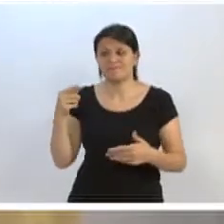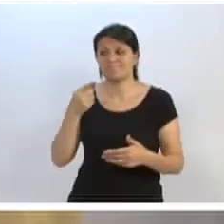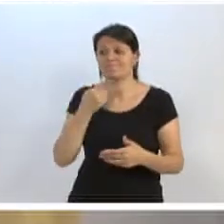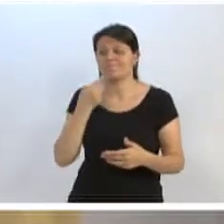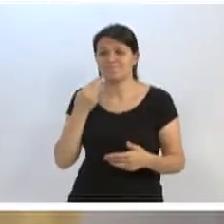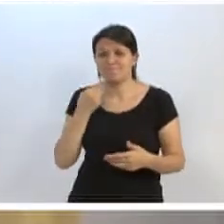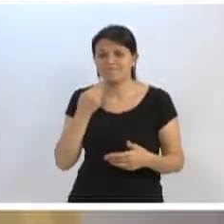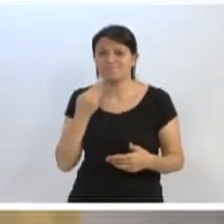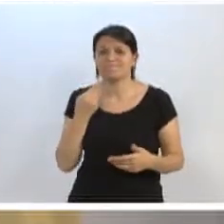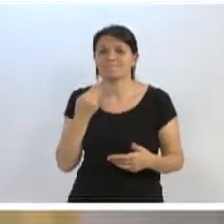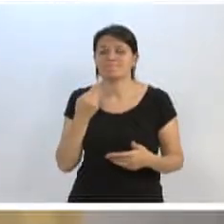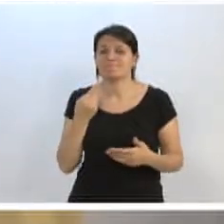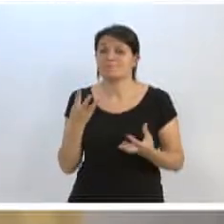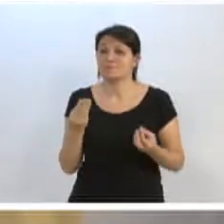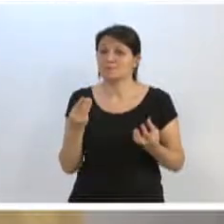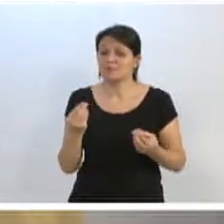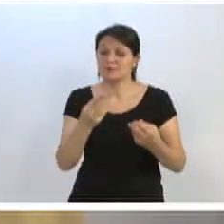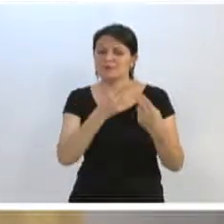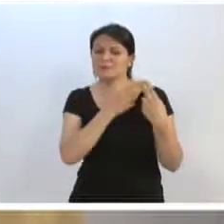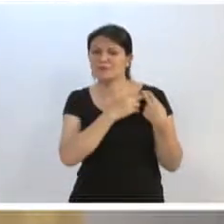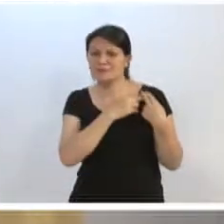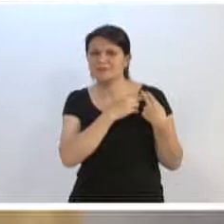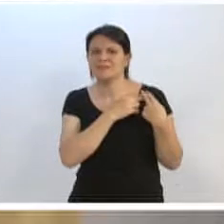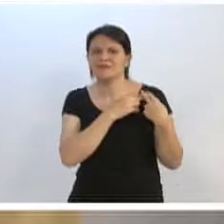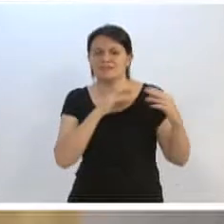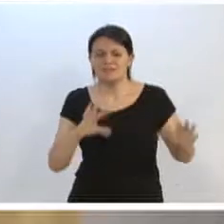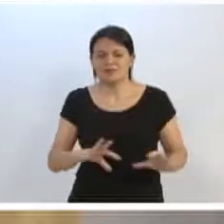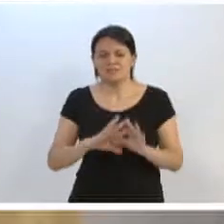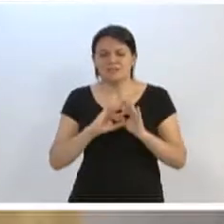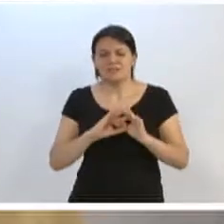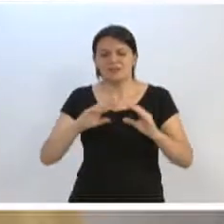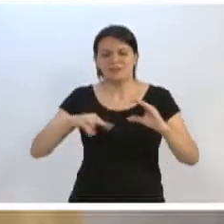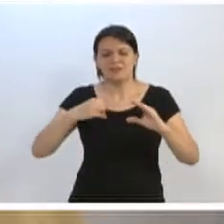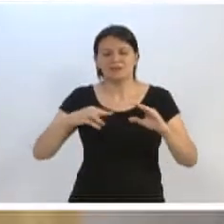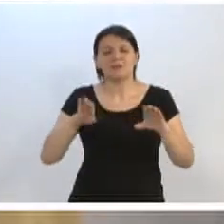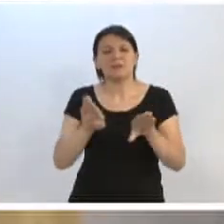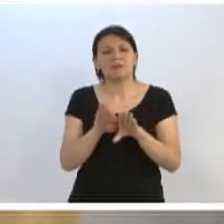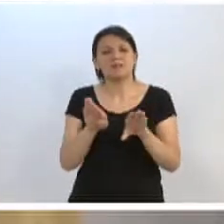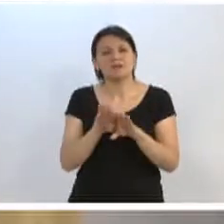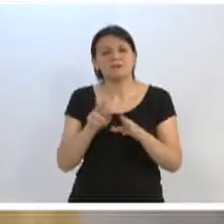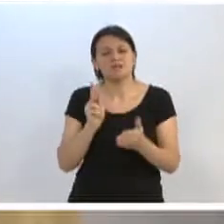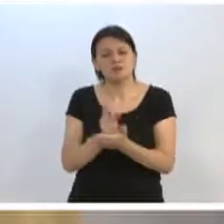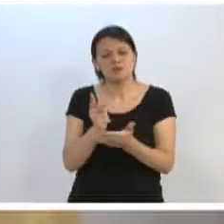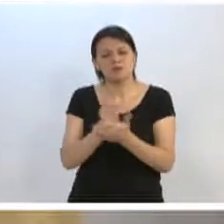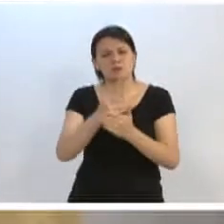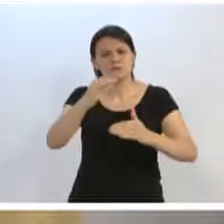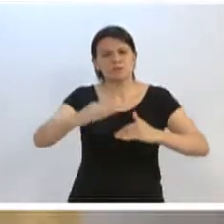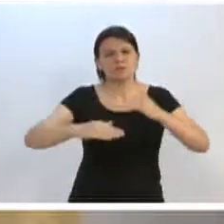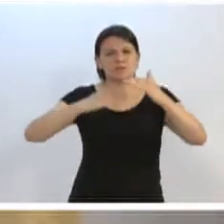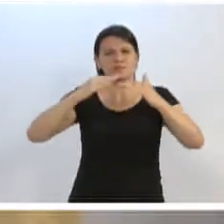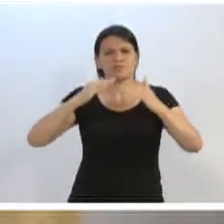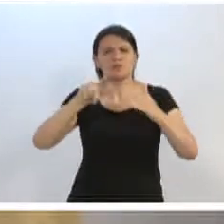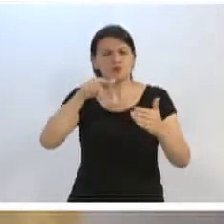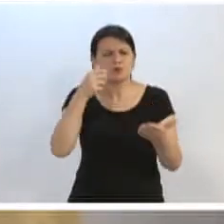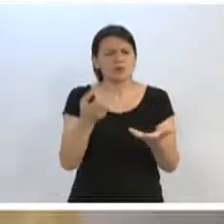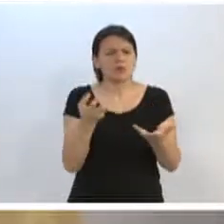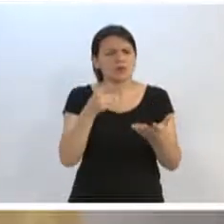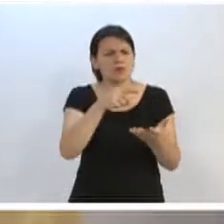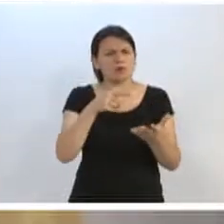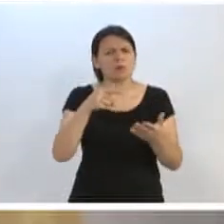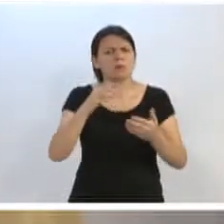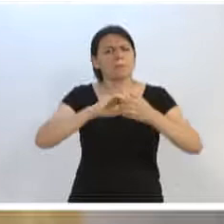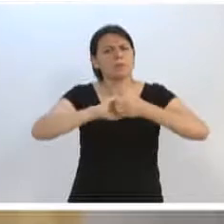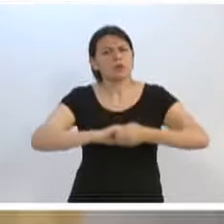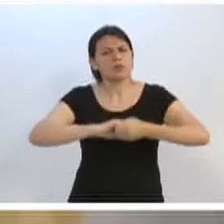Uma responsabilidade de unir essa casa, mas uma responsabilidade também de continuar os avanços. E quero fazer um registro aqui ao presidente Marcos da Rosa, parabenizá-lo